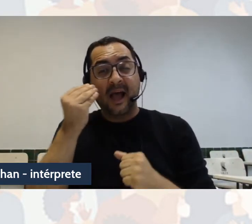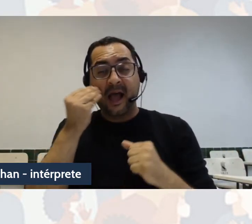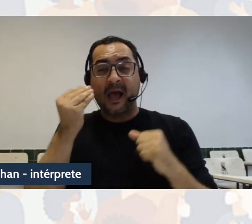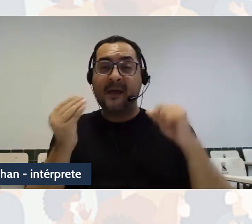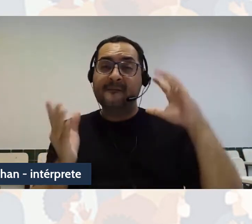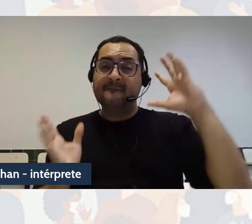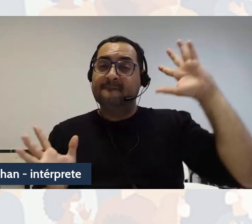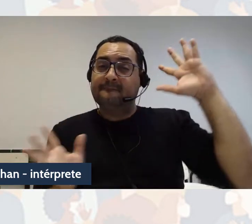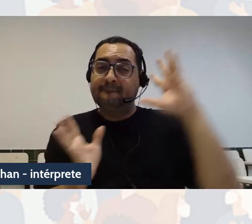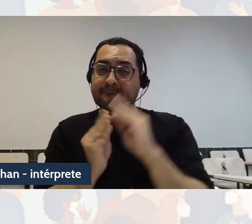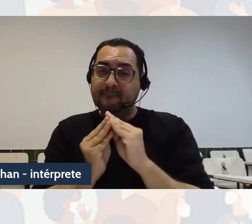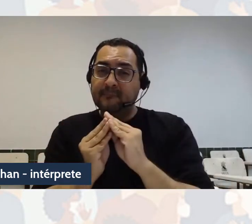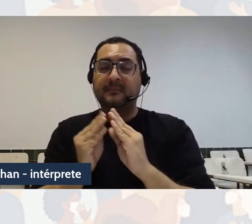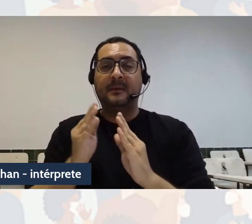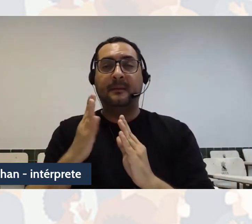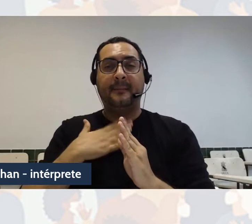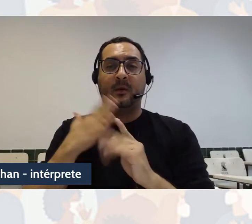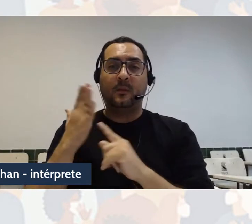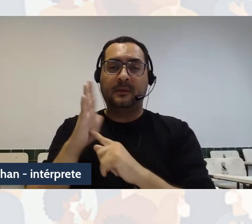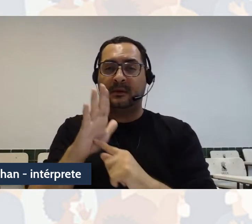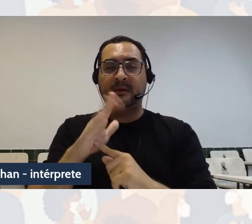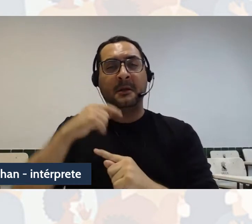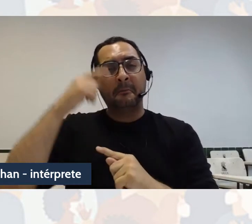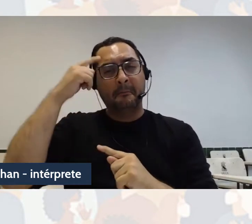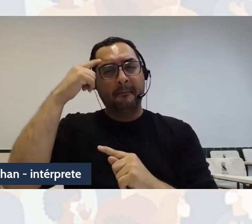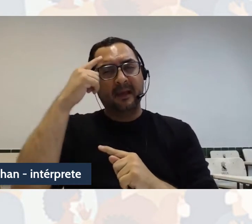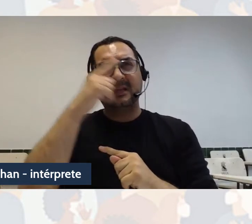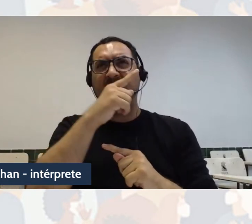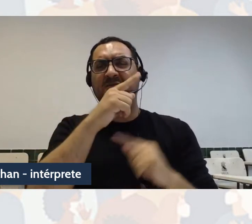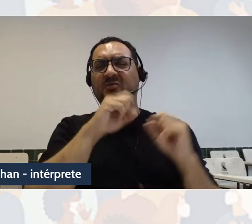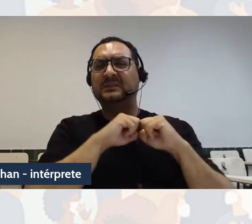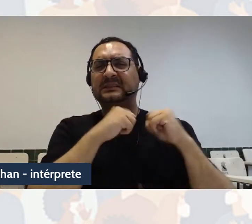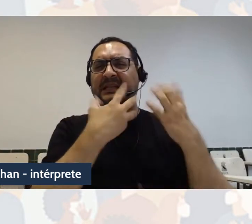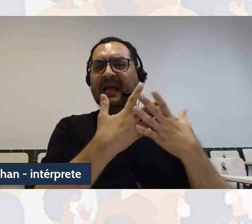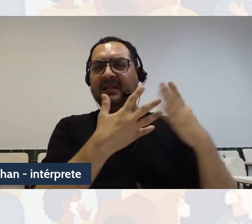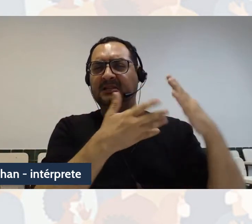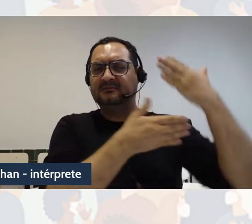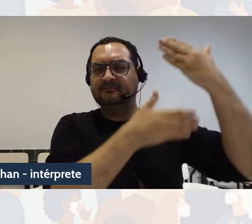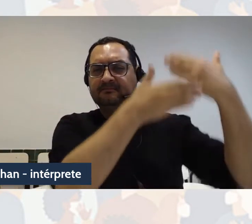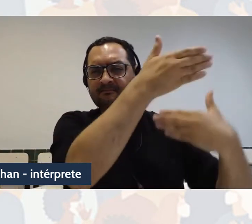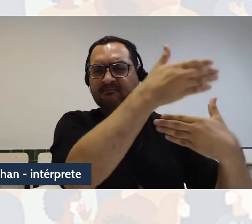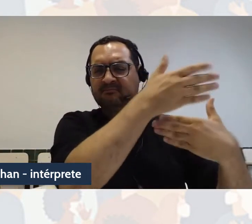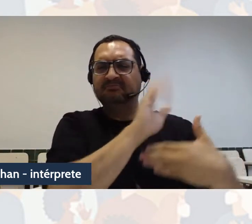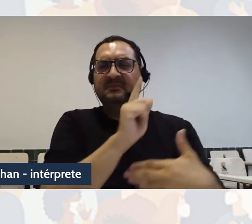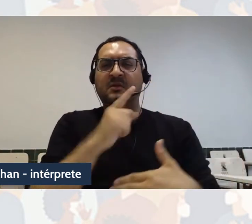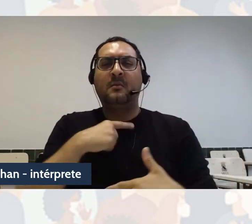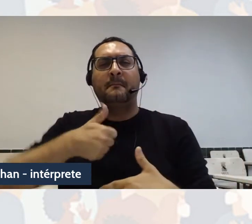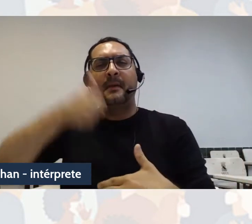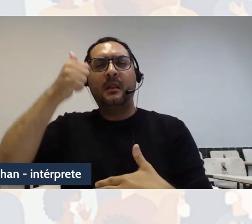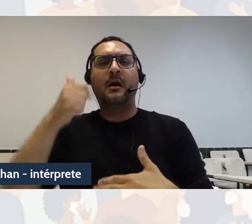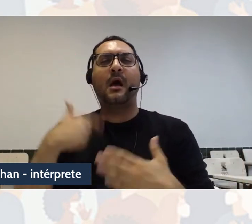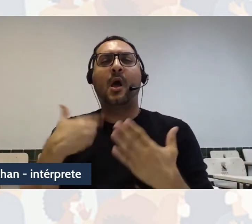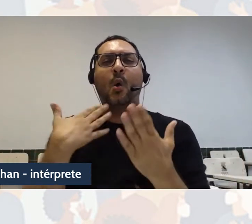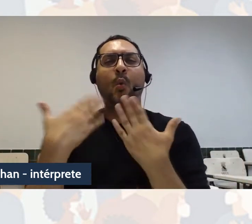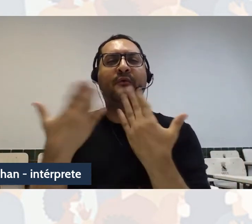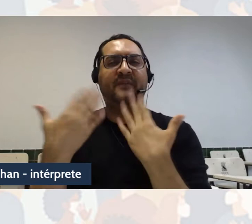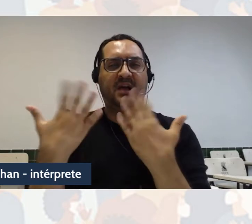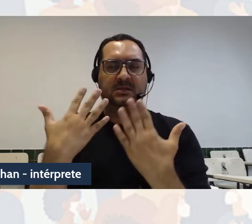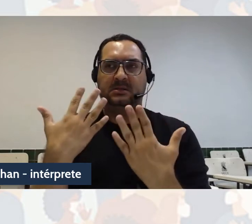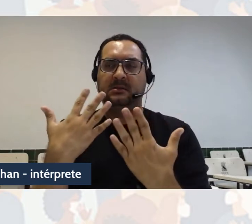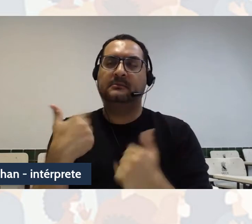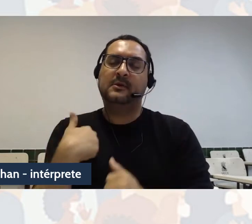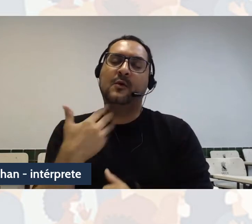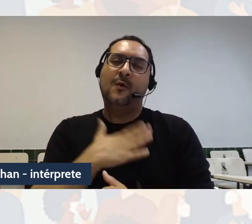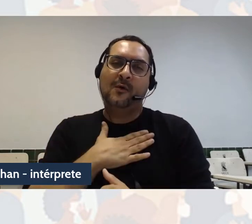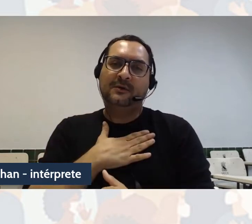proposta, eu tinha pensado nos slides, mas talvez eu faça aqui mais uma conversa, eu gostaria muito de que a gente